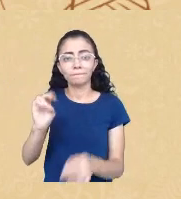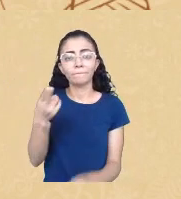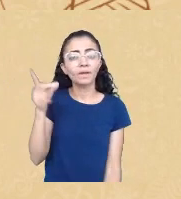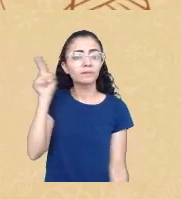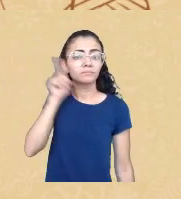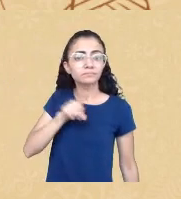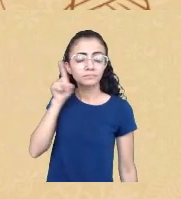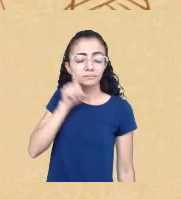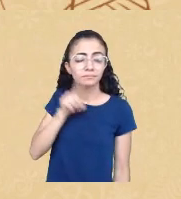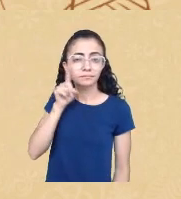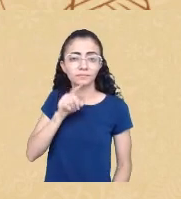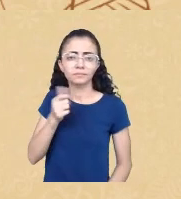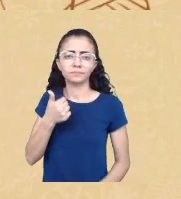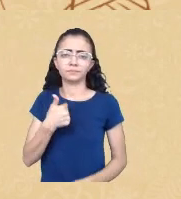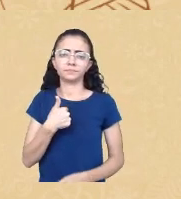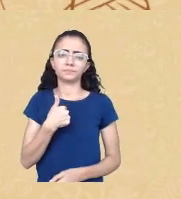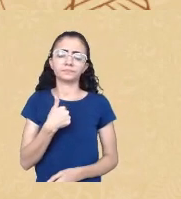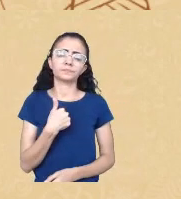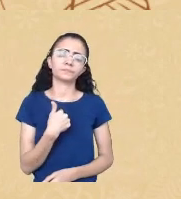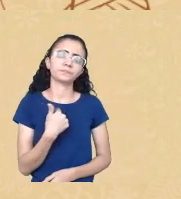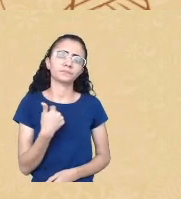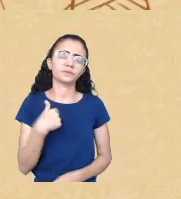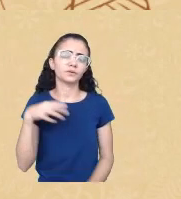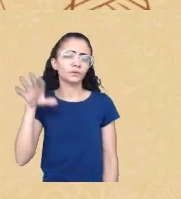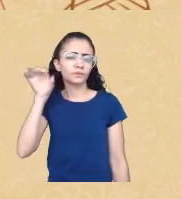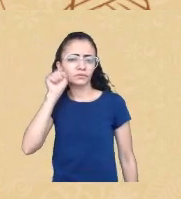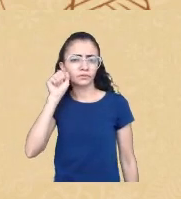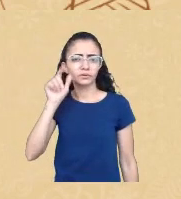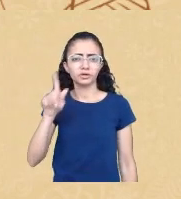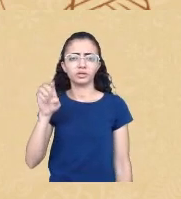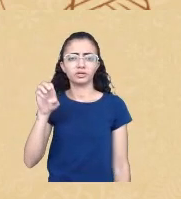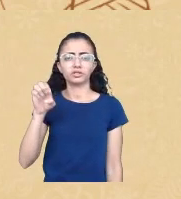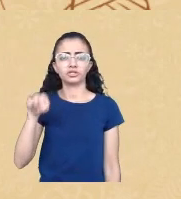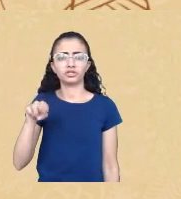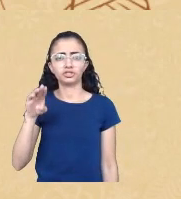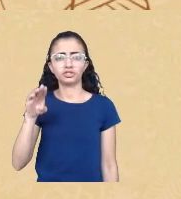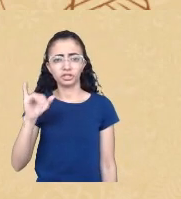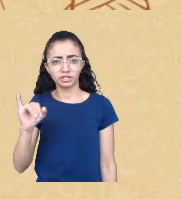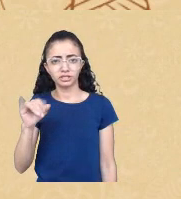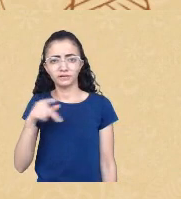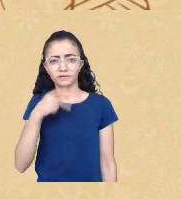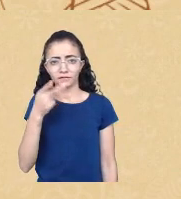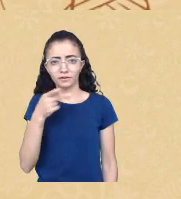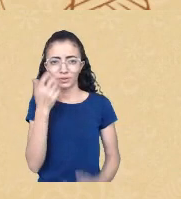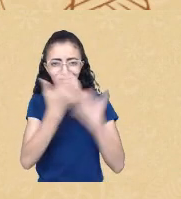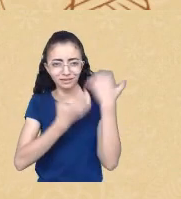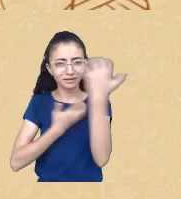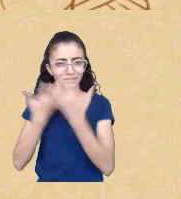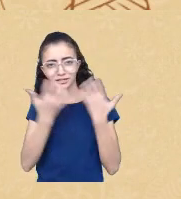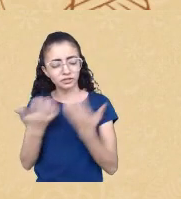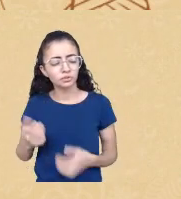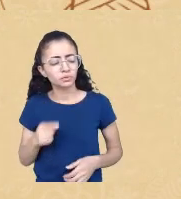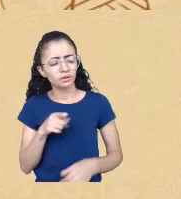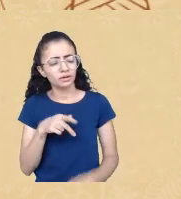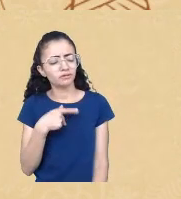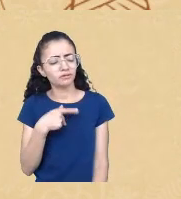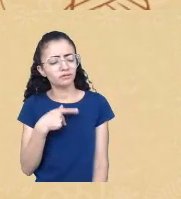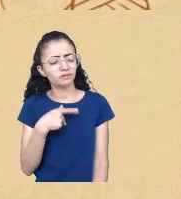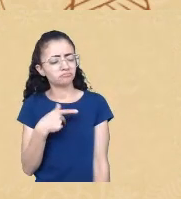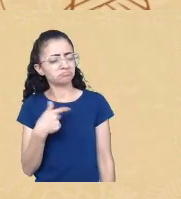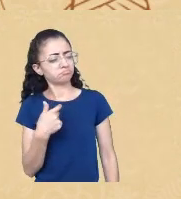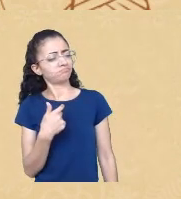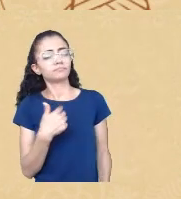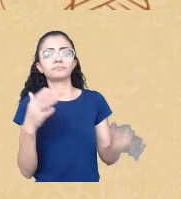eu ouvi Geni citar o Yoronke fiquei felicíssima mas como sempre